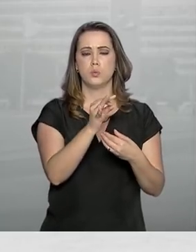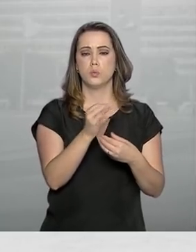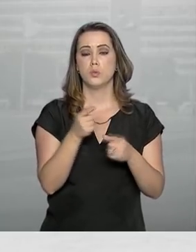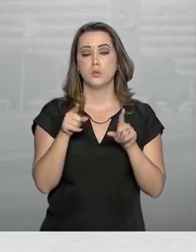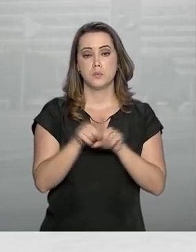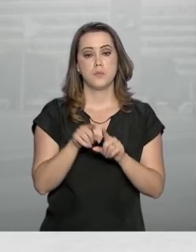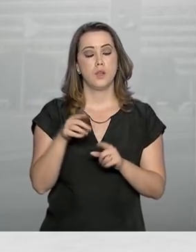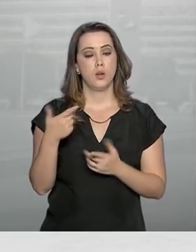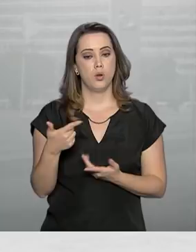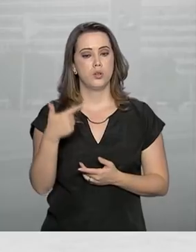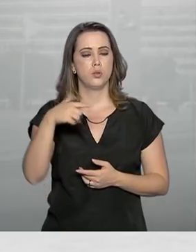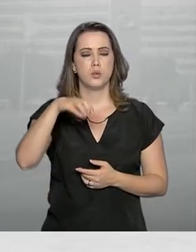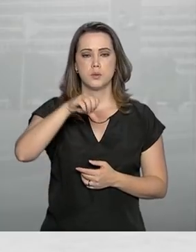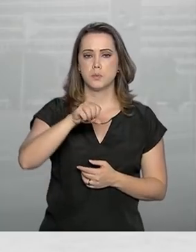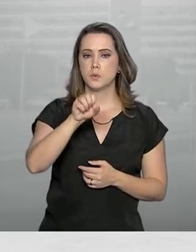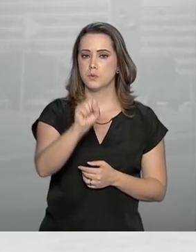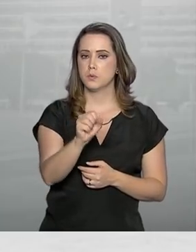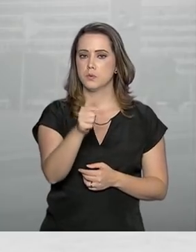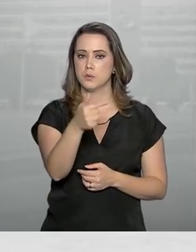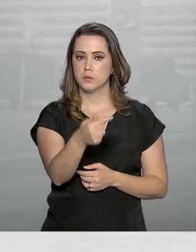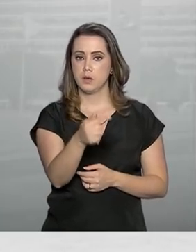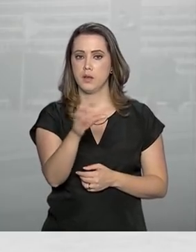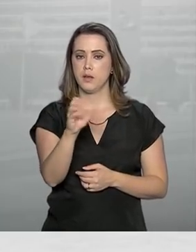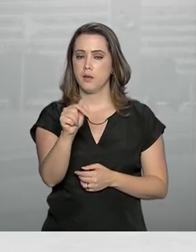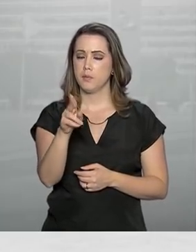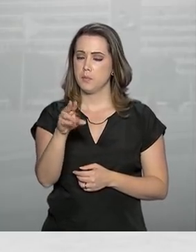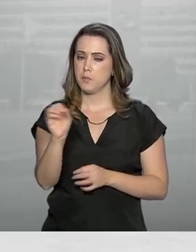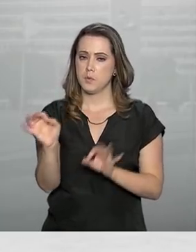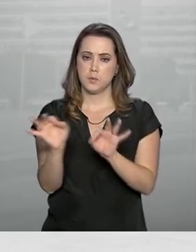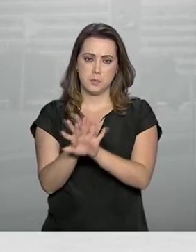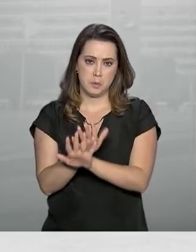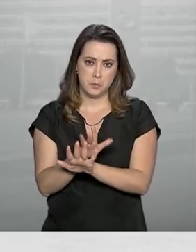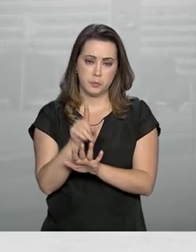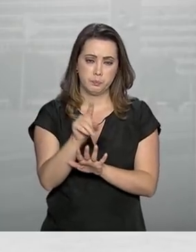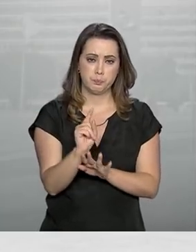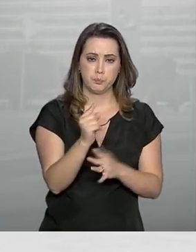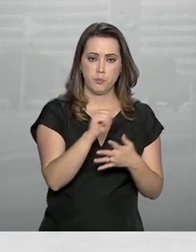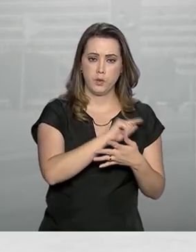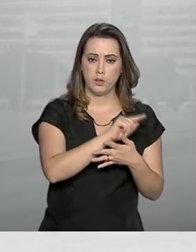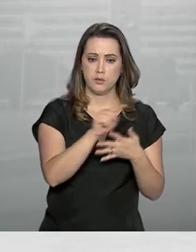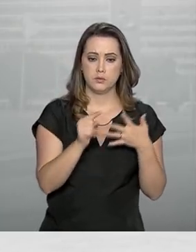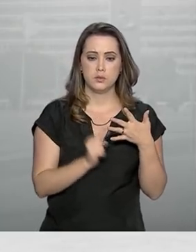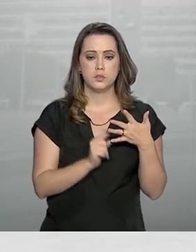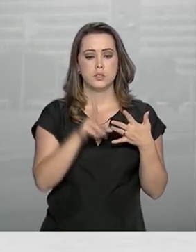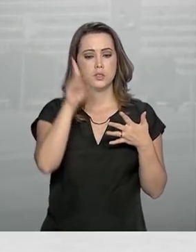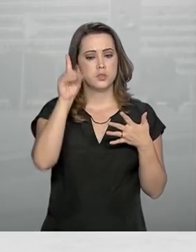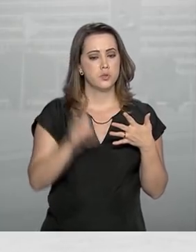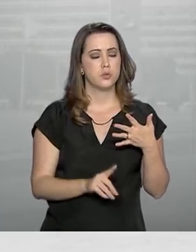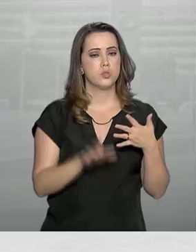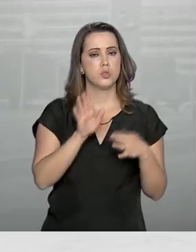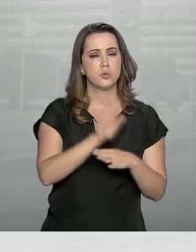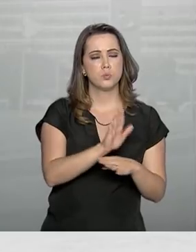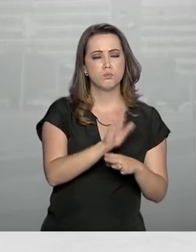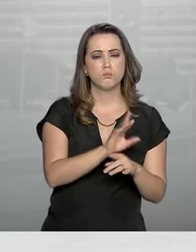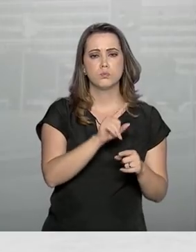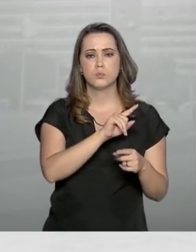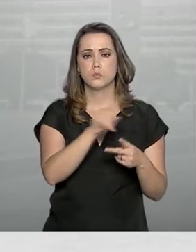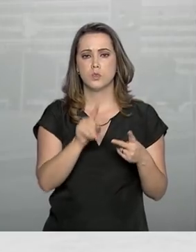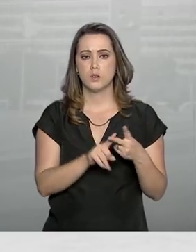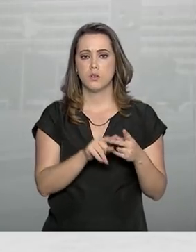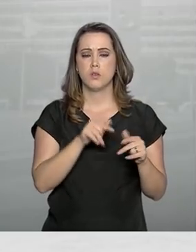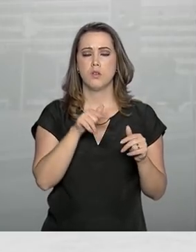.987 cargos foram extintos. Entre eles, cargos de direção e assessoramento,